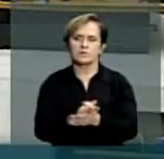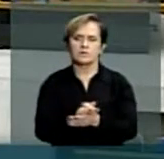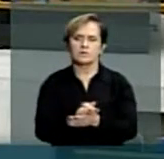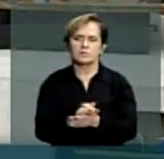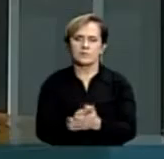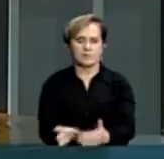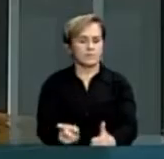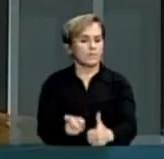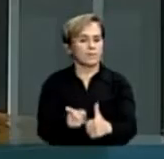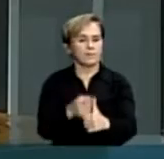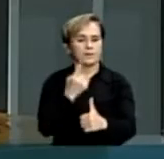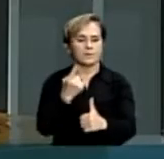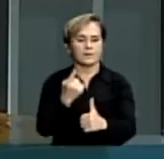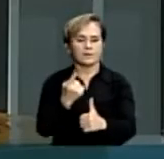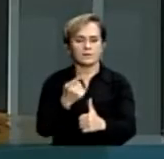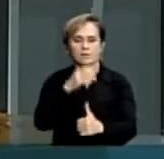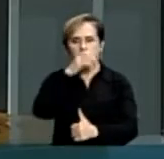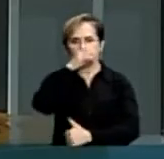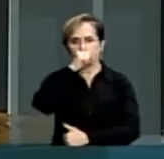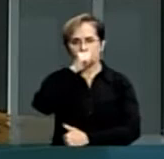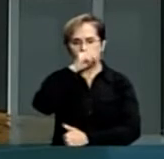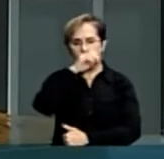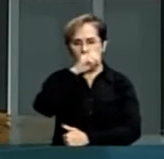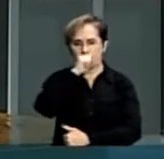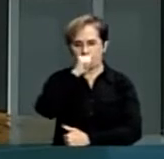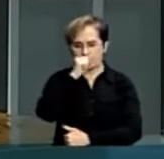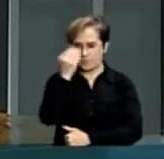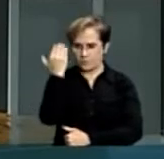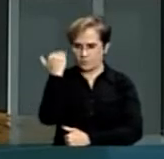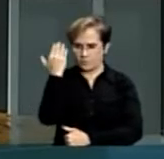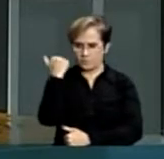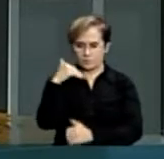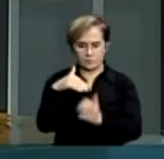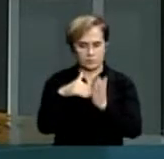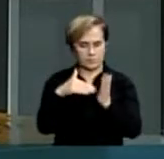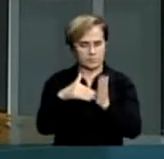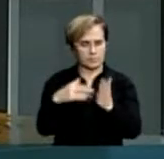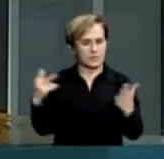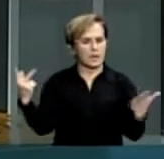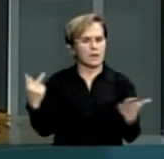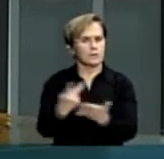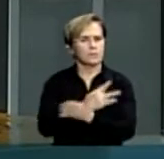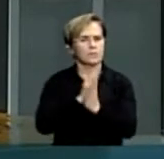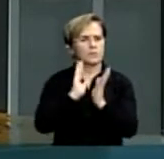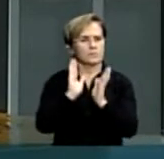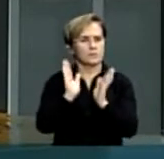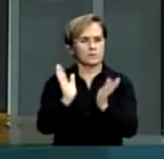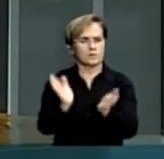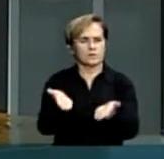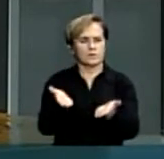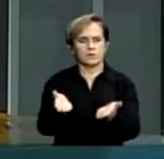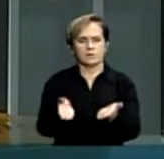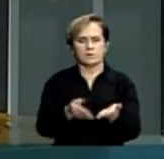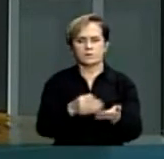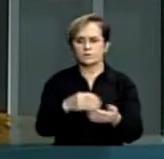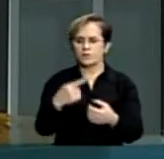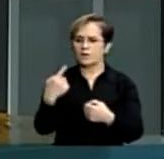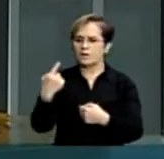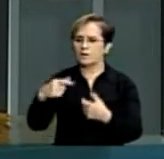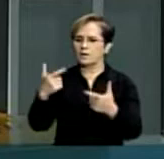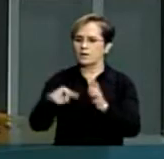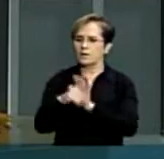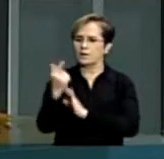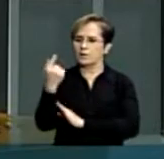Primeiro, que no dia de sábado, o último, aconteceu em Goiás,